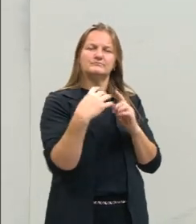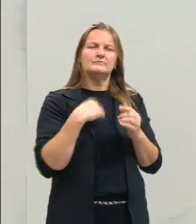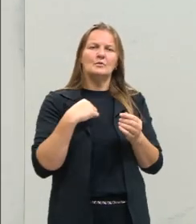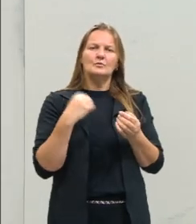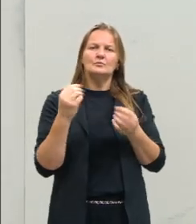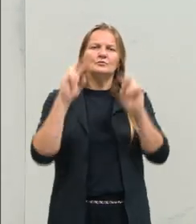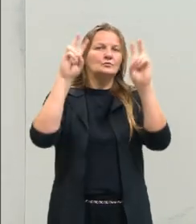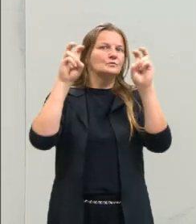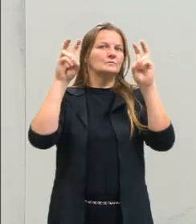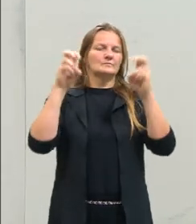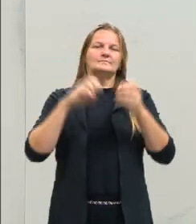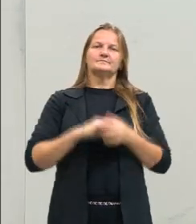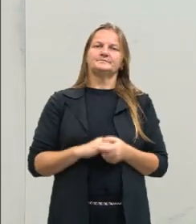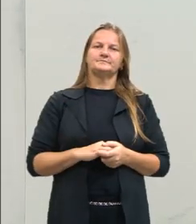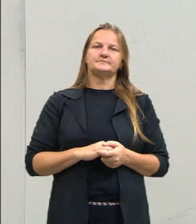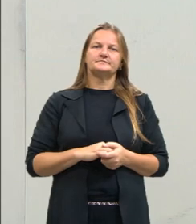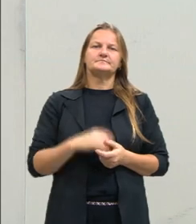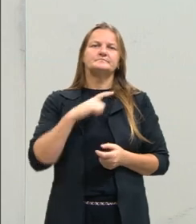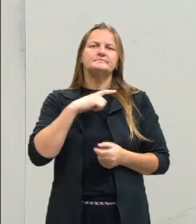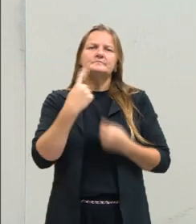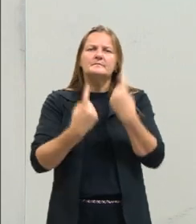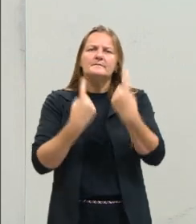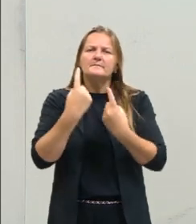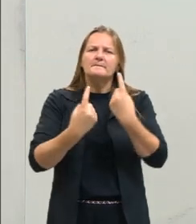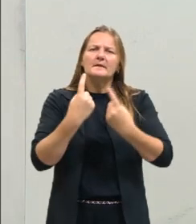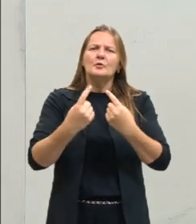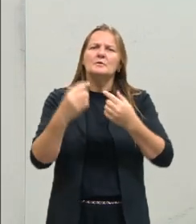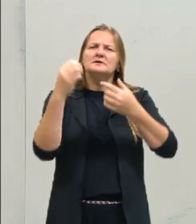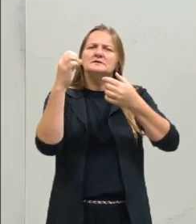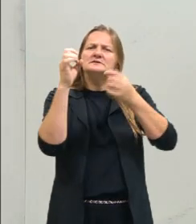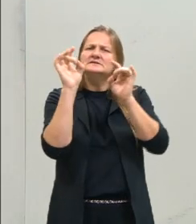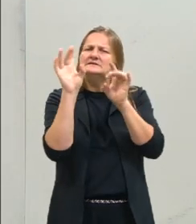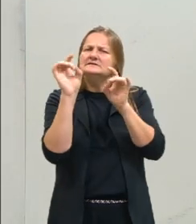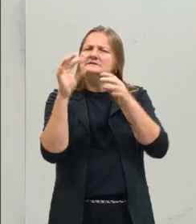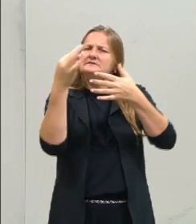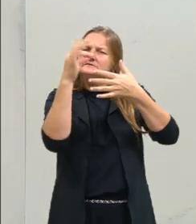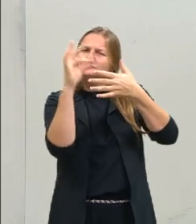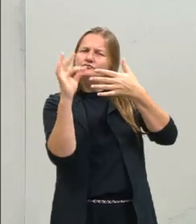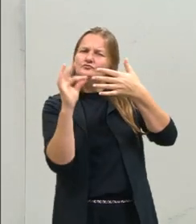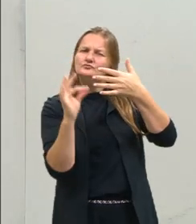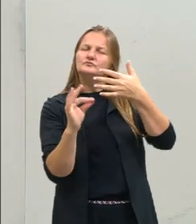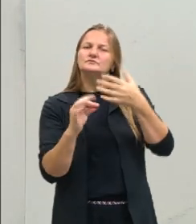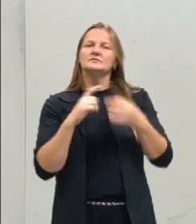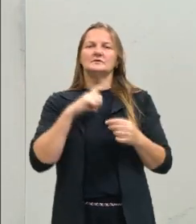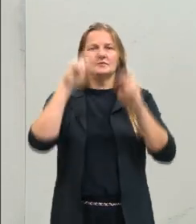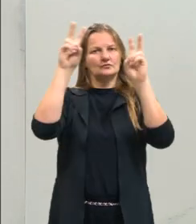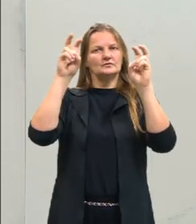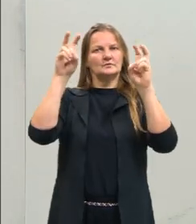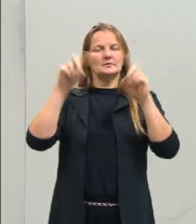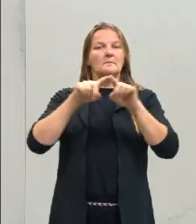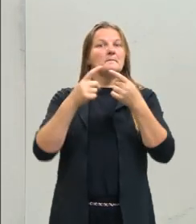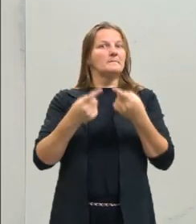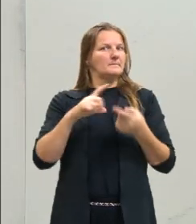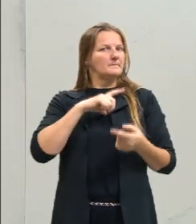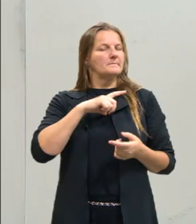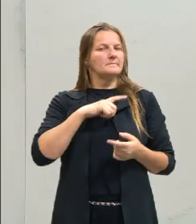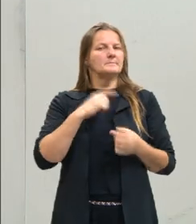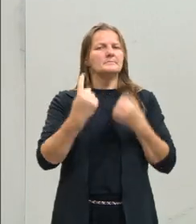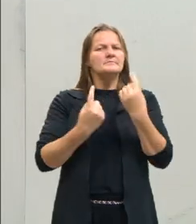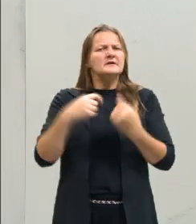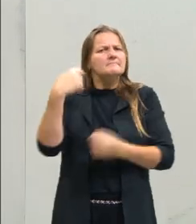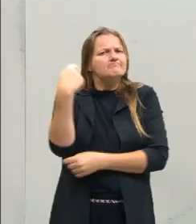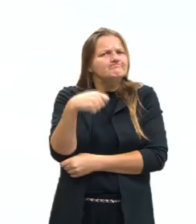for. A gente tem algumas especificidades, né? Em relação aos temas, mas a gente tem uma